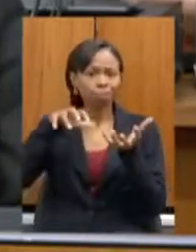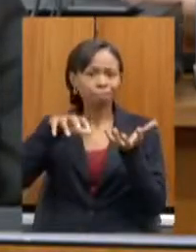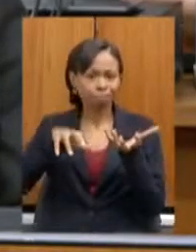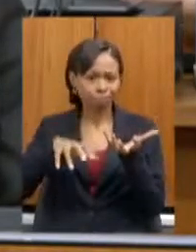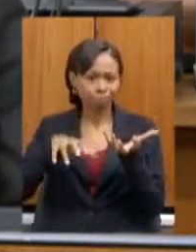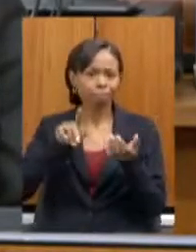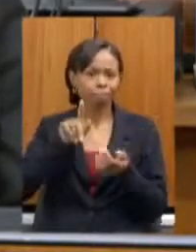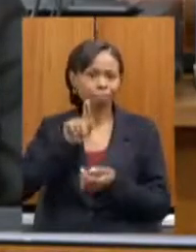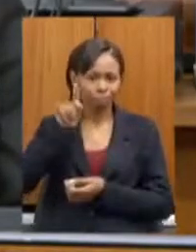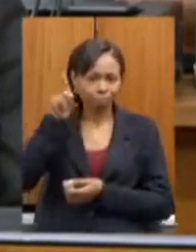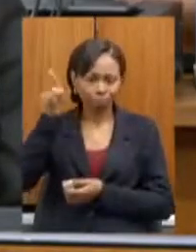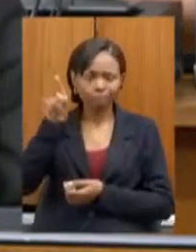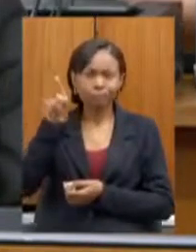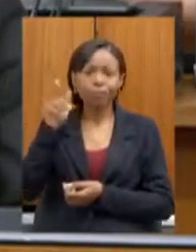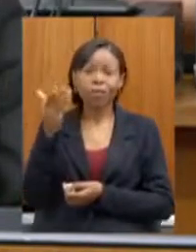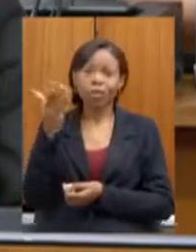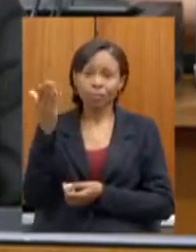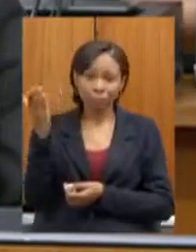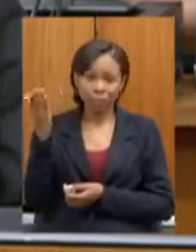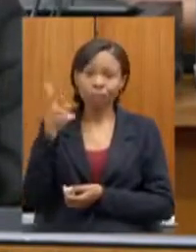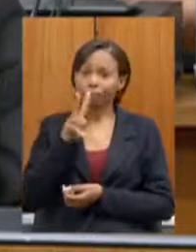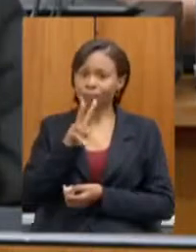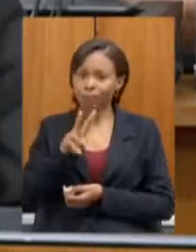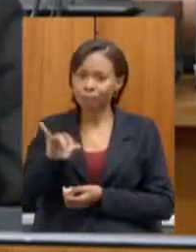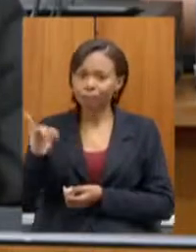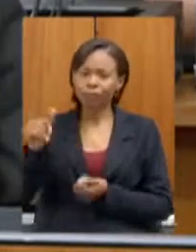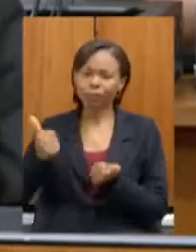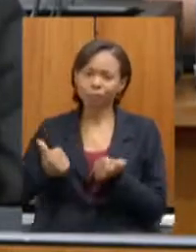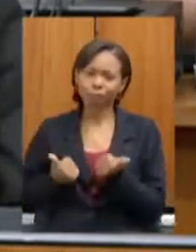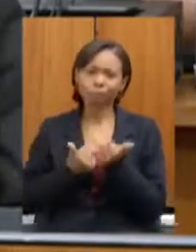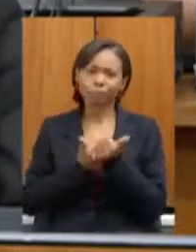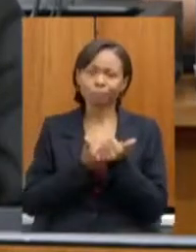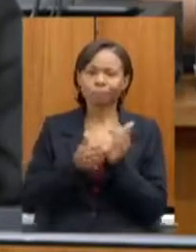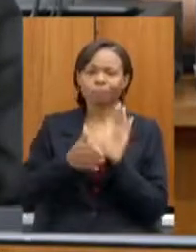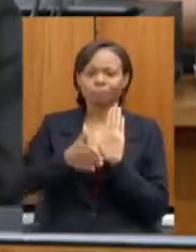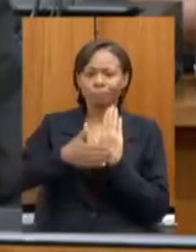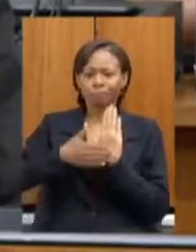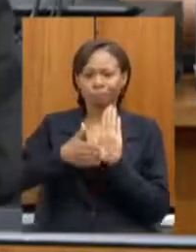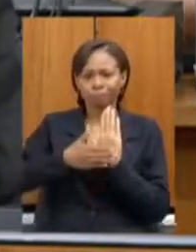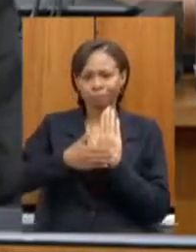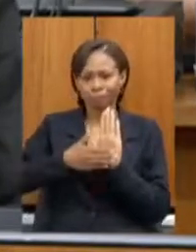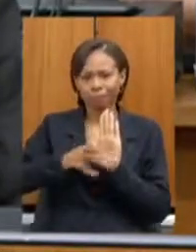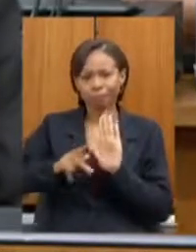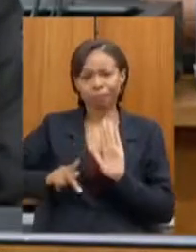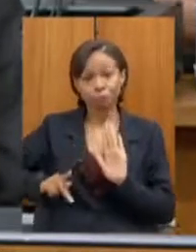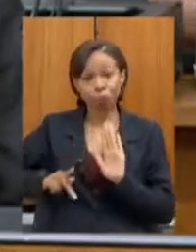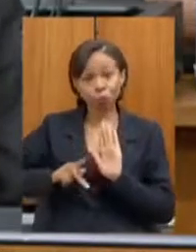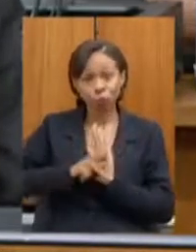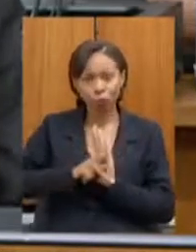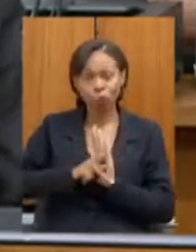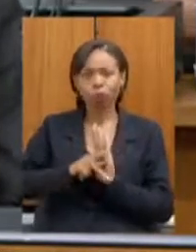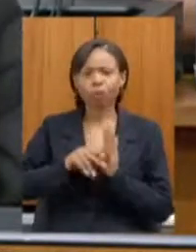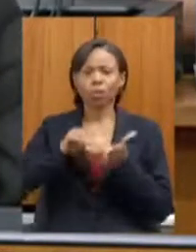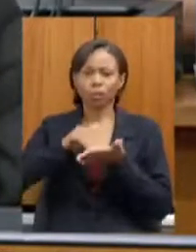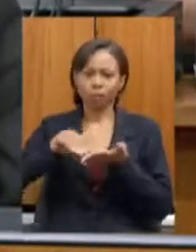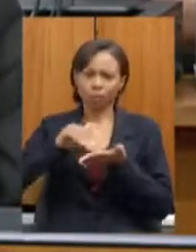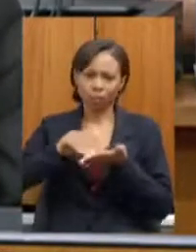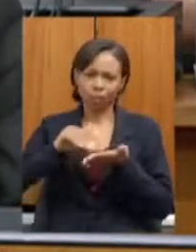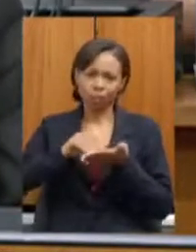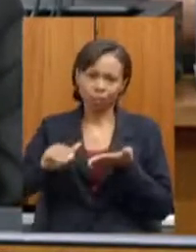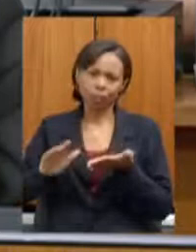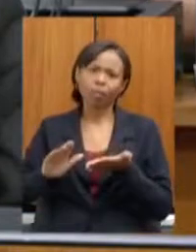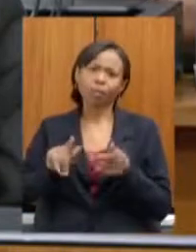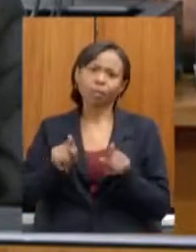eles apoiarão as propostas da secretaria, com seus recursos,